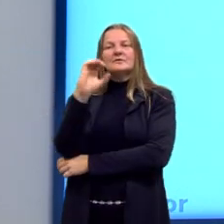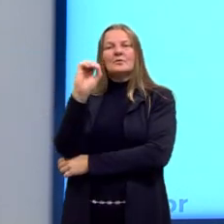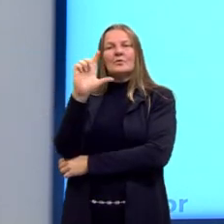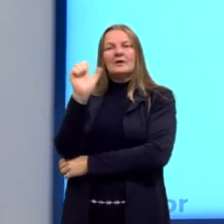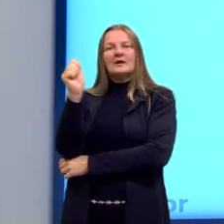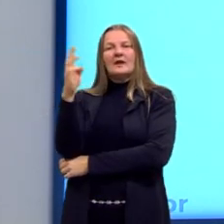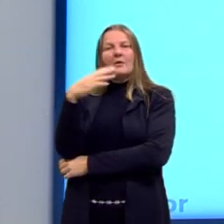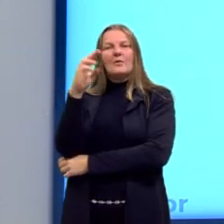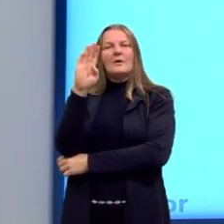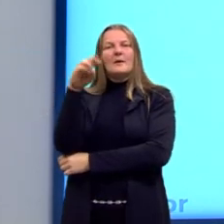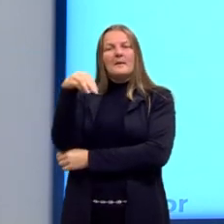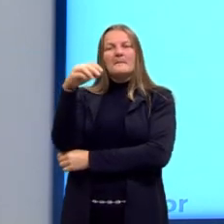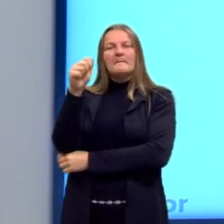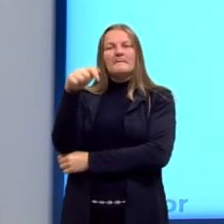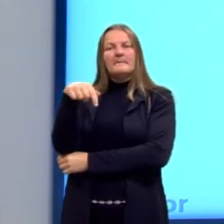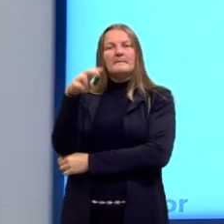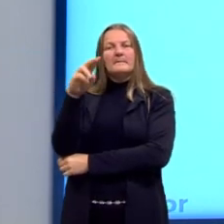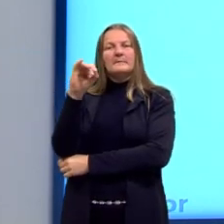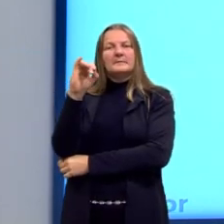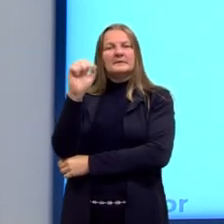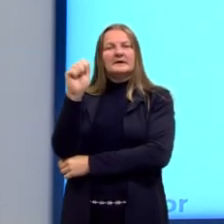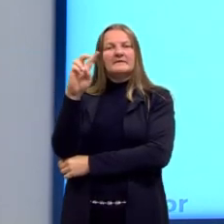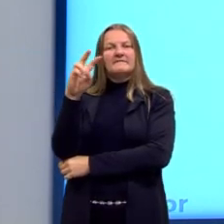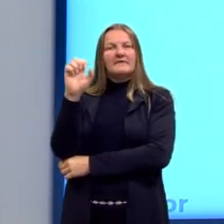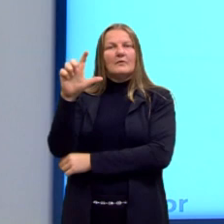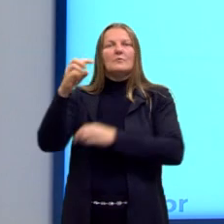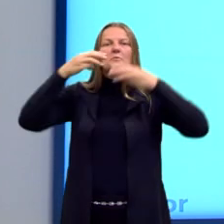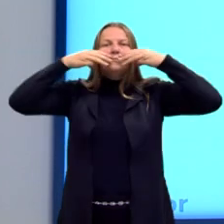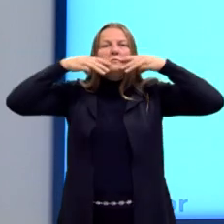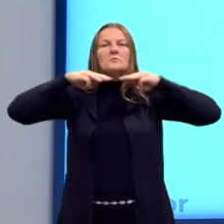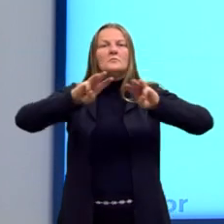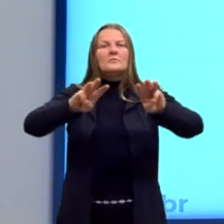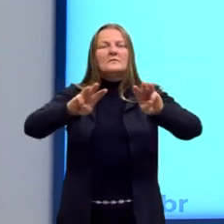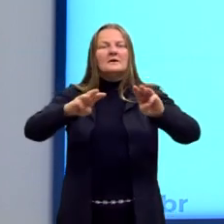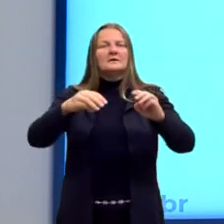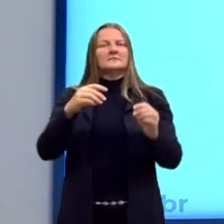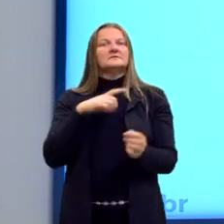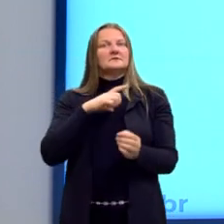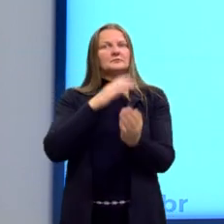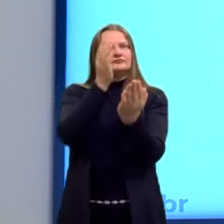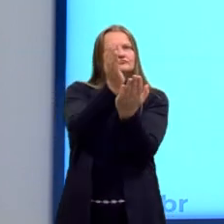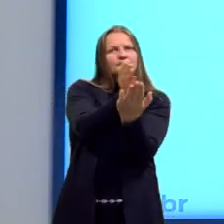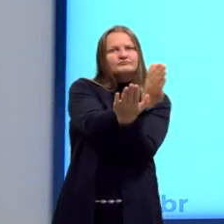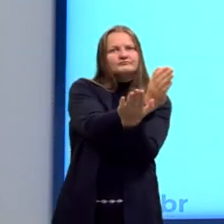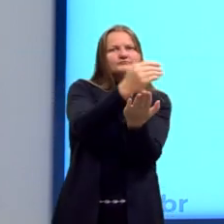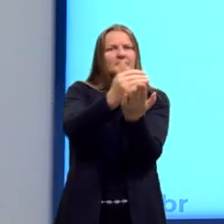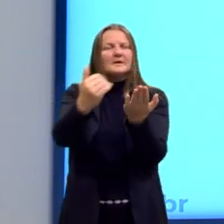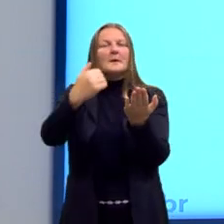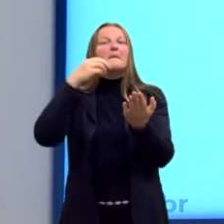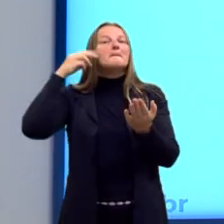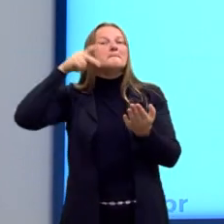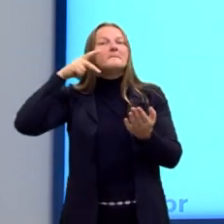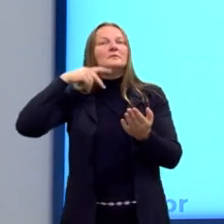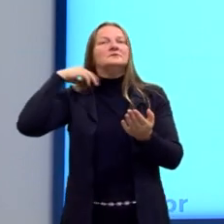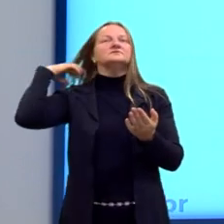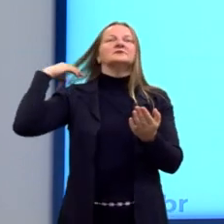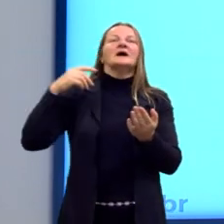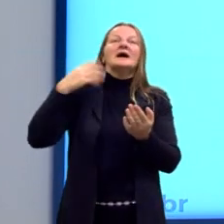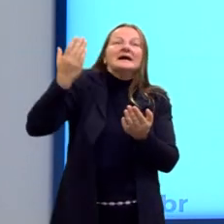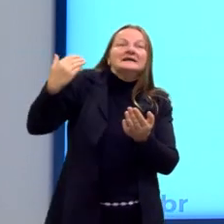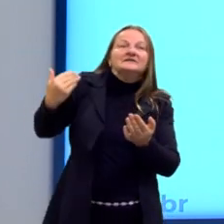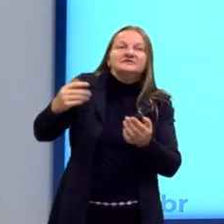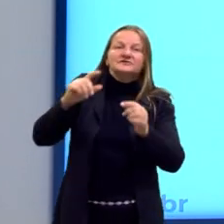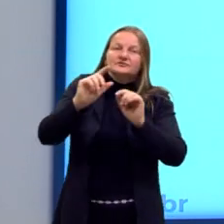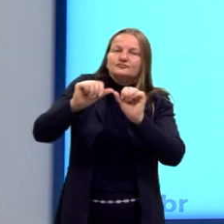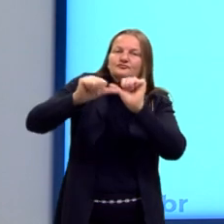Um cara muito importante na história da política, é um divisor de águas na questão da política. O que o Maquiavel vai nos trazer?